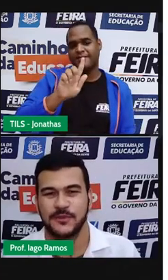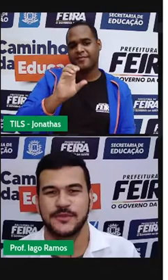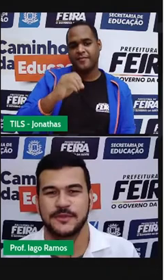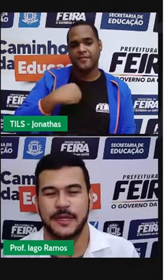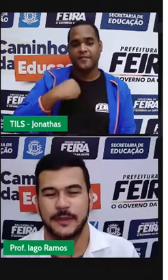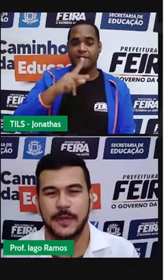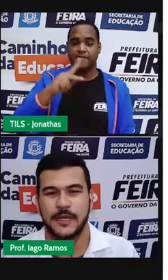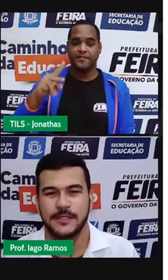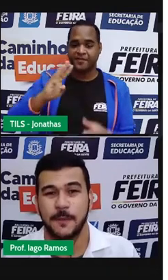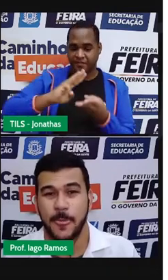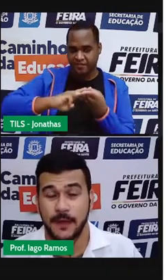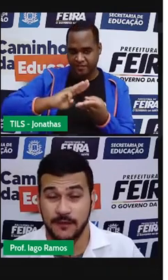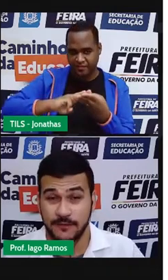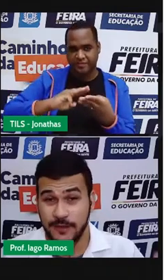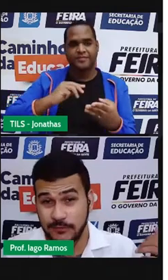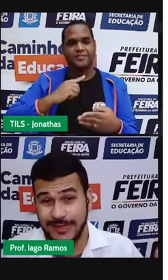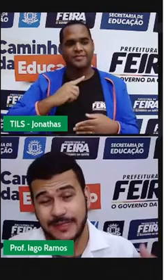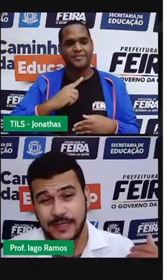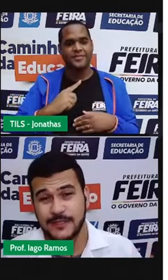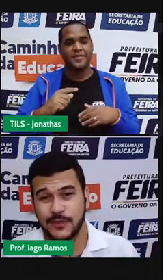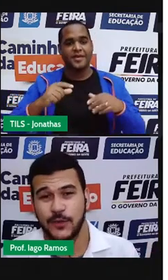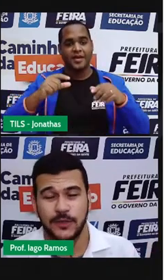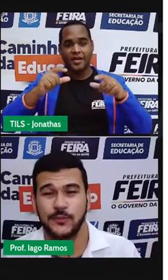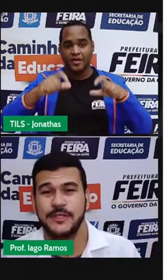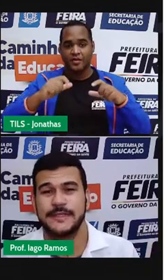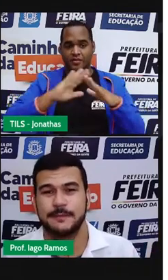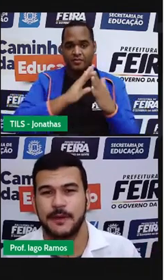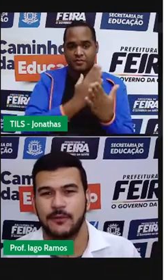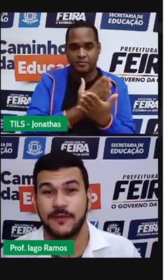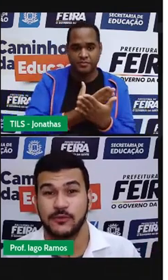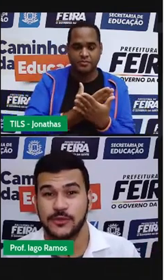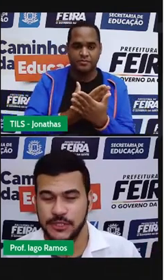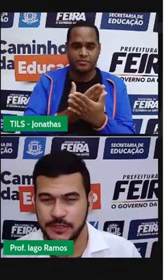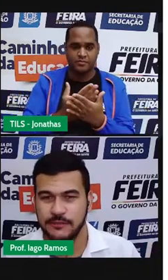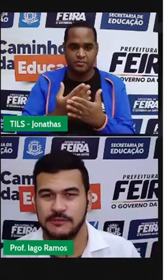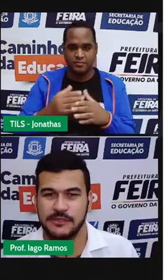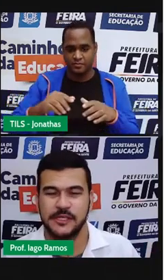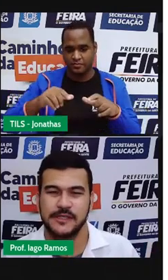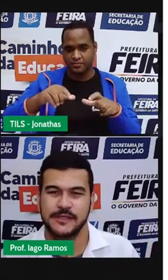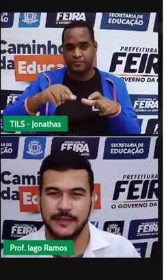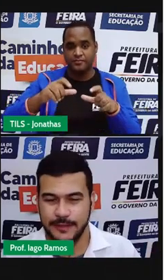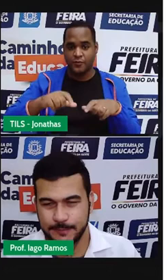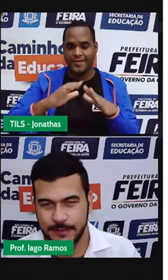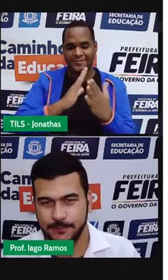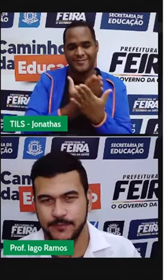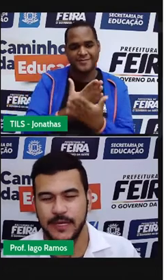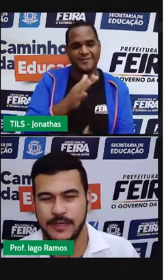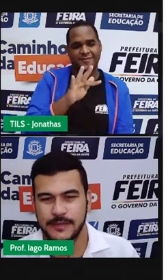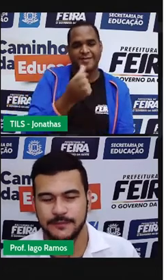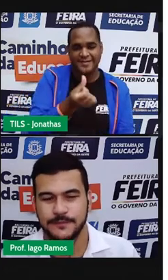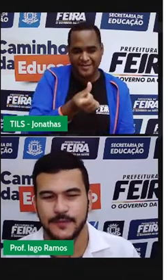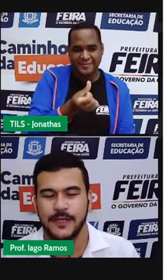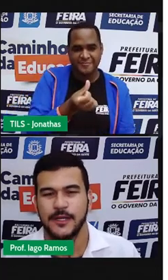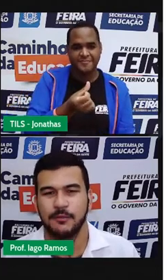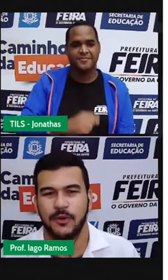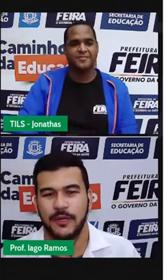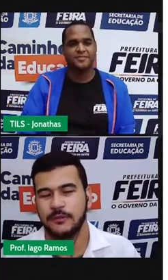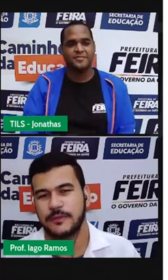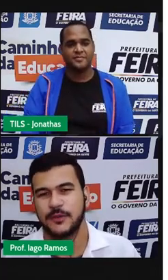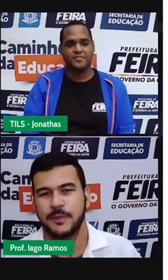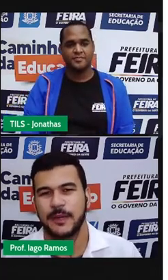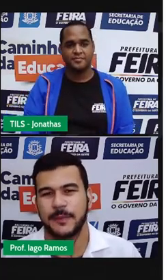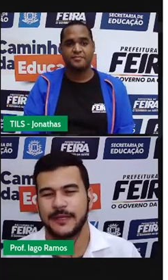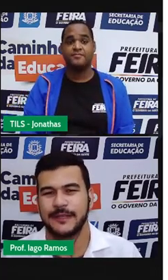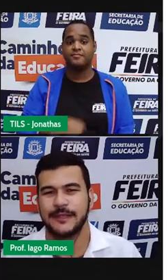Sou professor de matemática. Venho lá da escola municipal Faustino Dias Lima. Beleza? Bom,